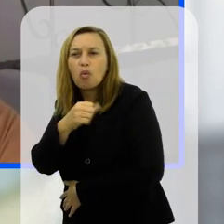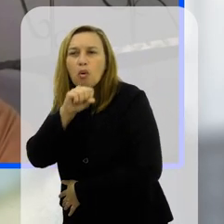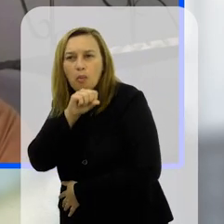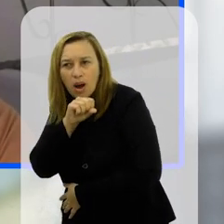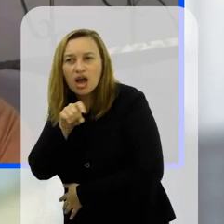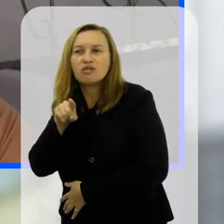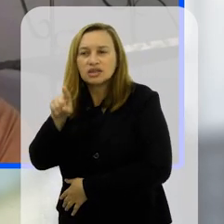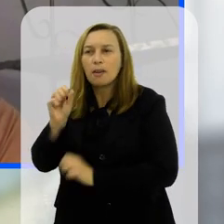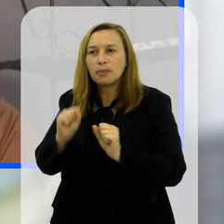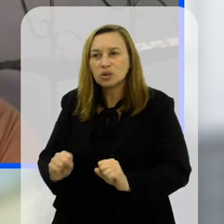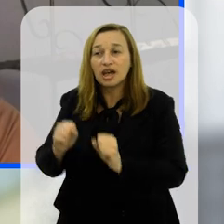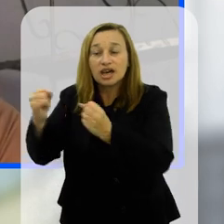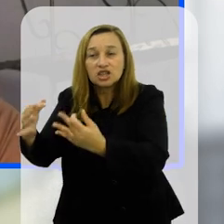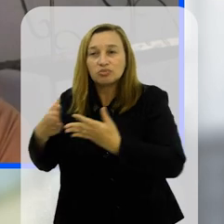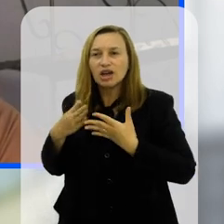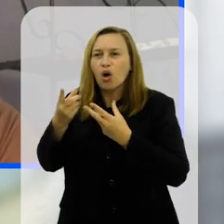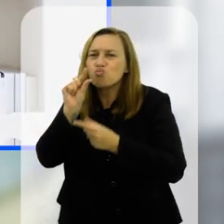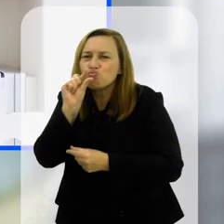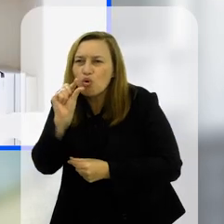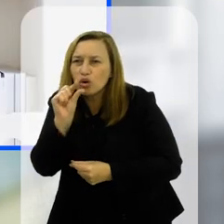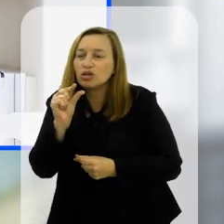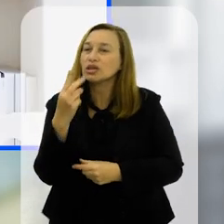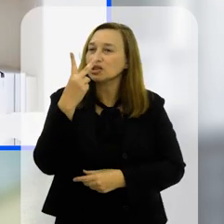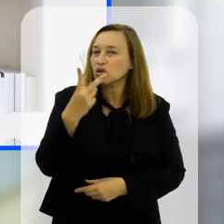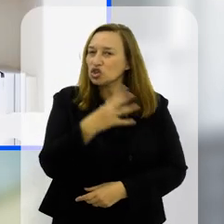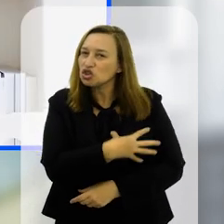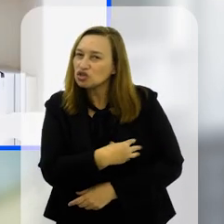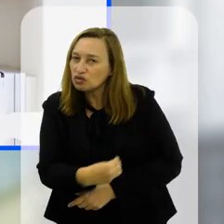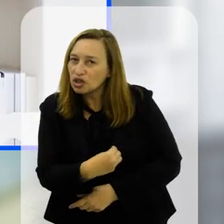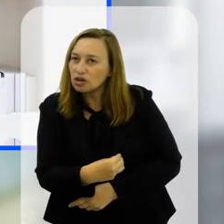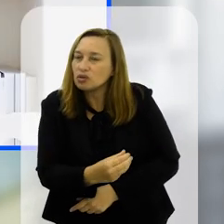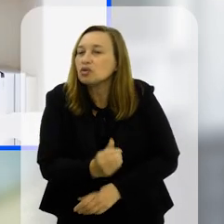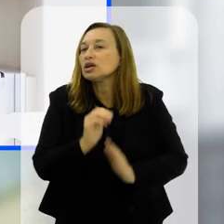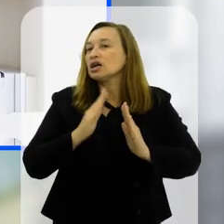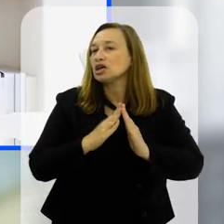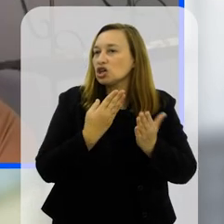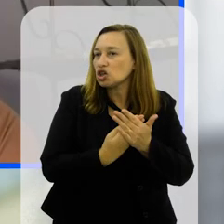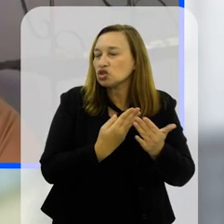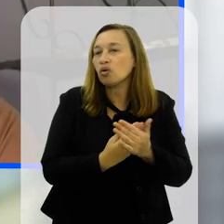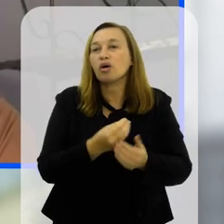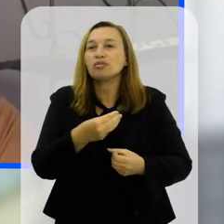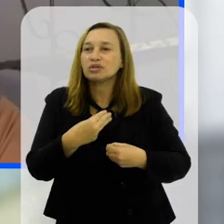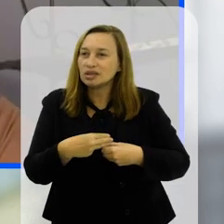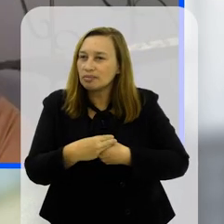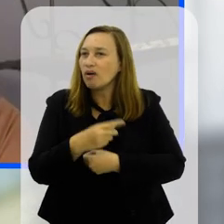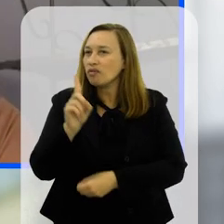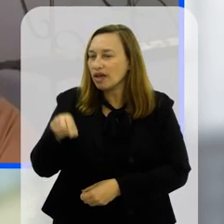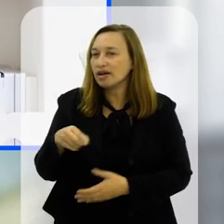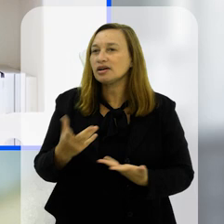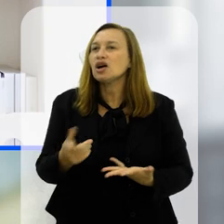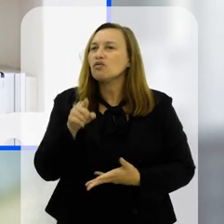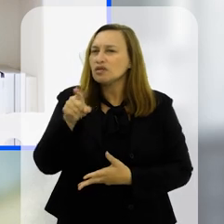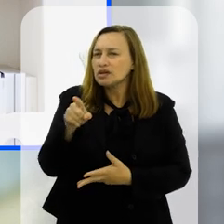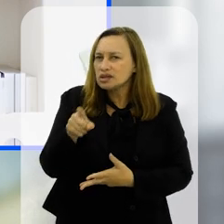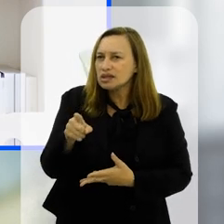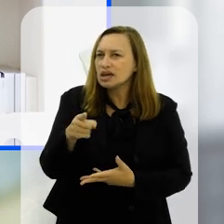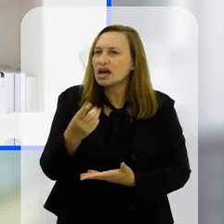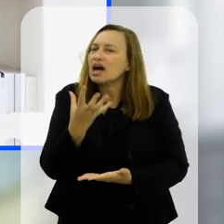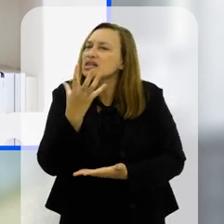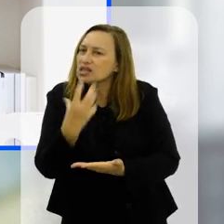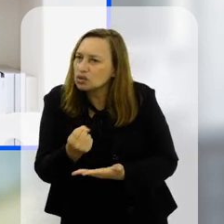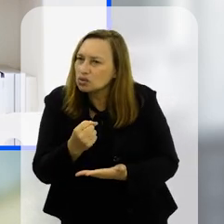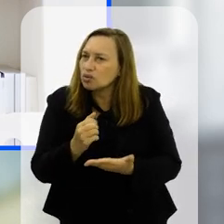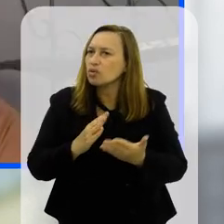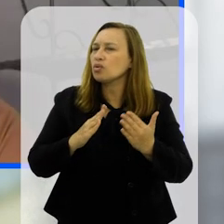como mãe e também, se você puder falar pra gente um pouco você tem dois filhos aí que estudam em escolas municipais, né? Você foi a